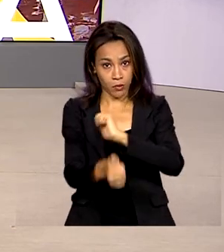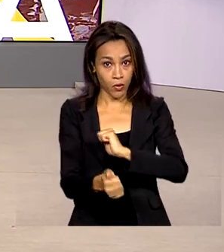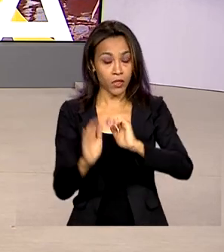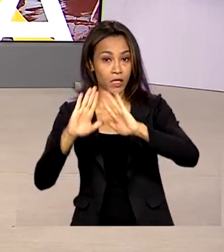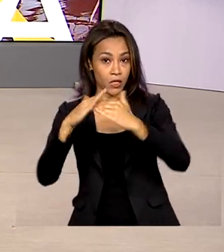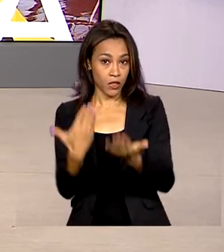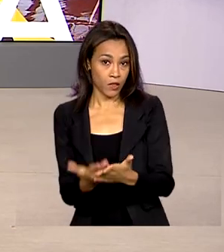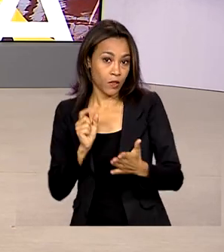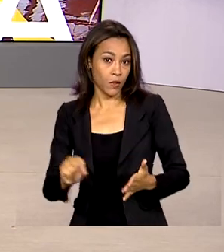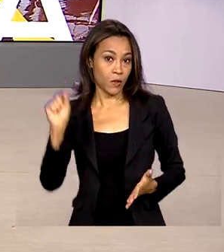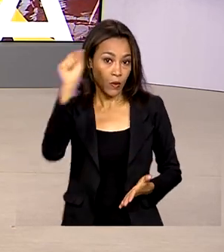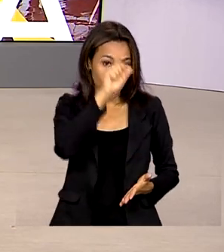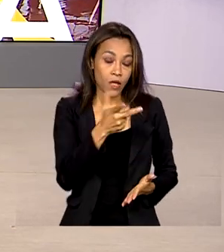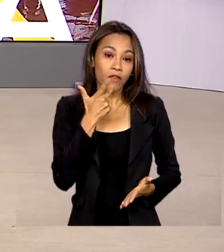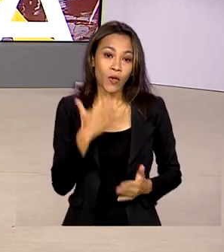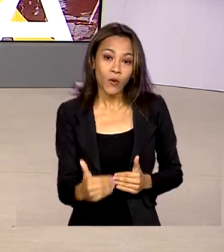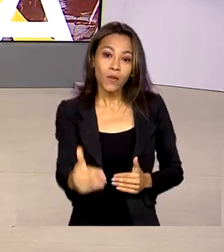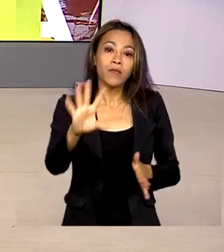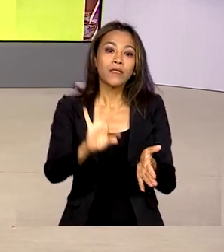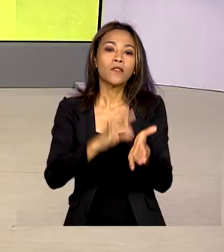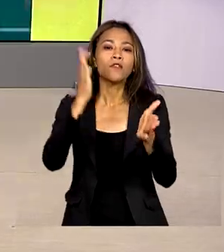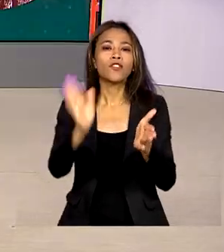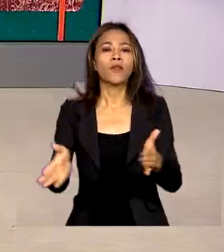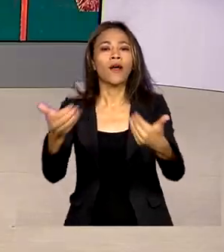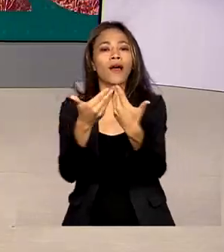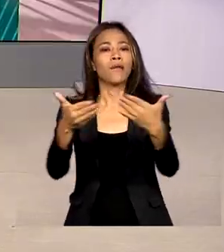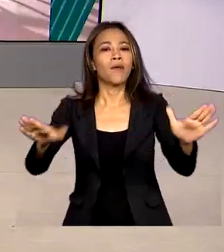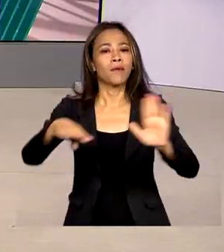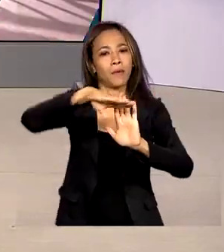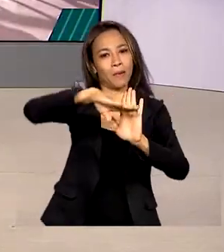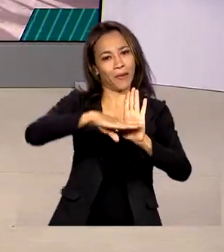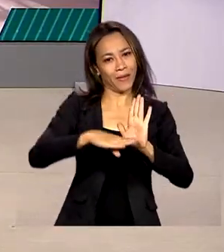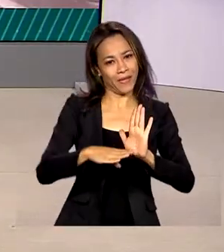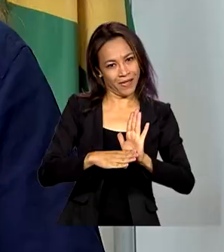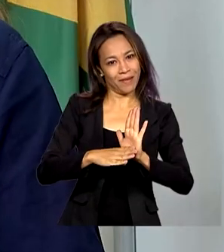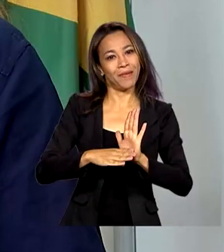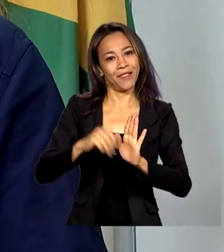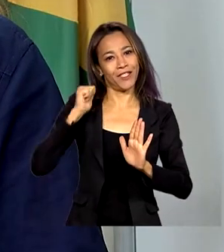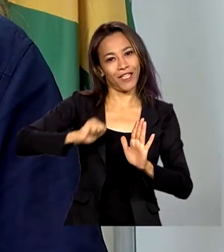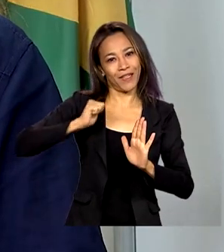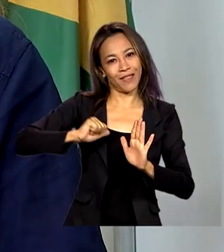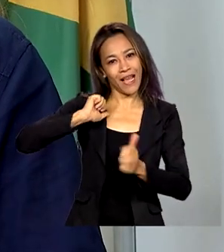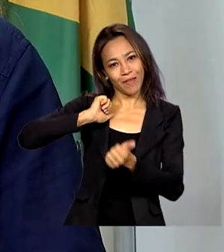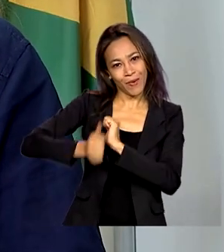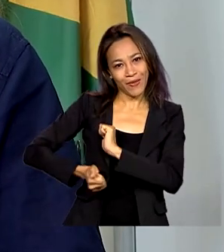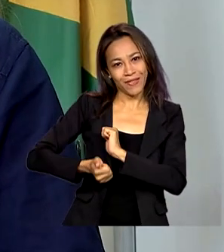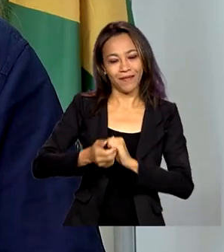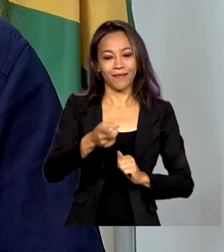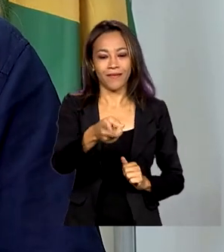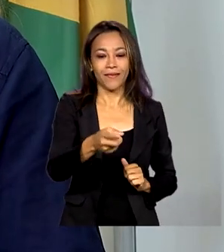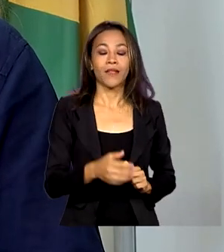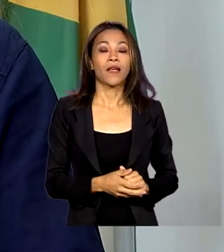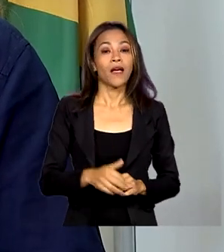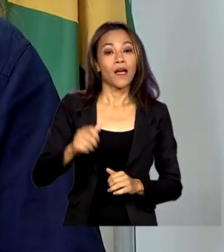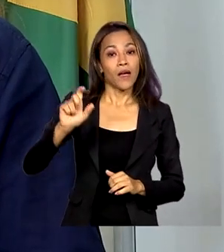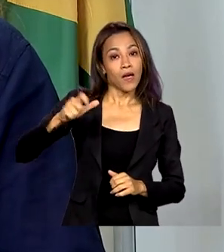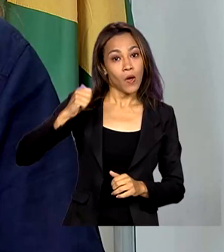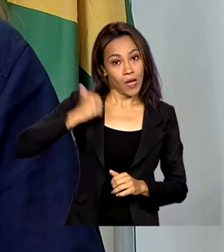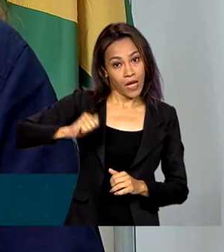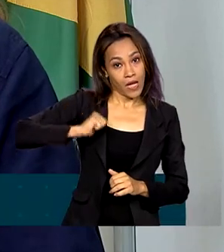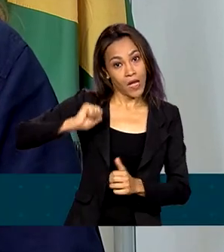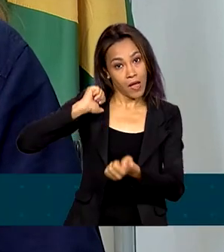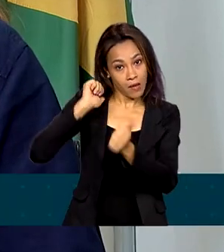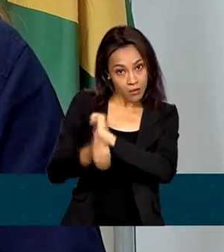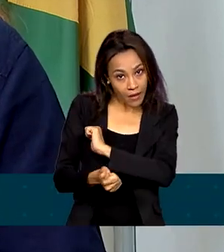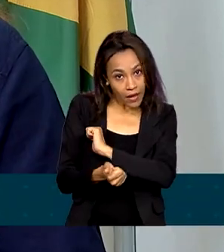também sobre as inscrições que já estão abertas para o programa Bolsa Atleta. A Bolsa Atleta foi um edital que já